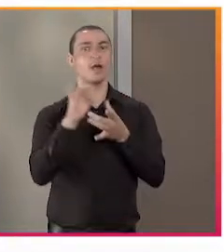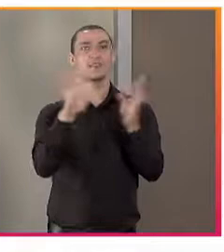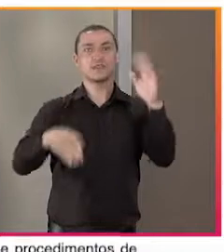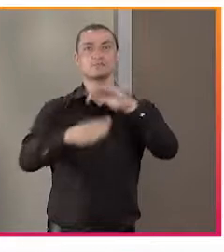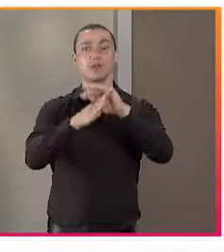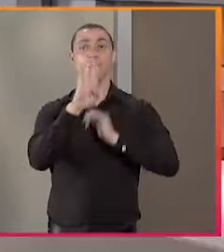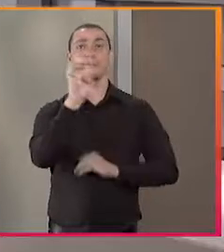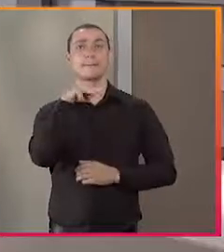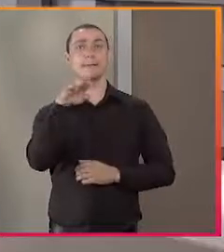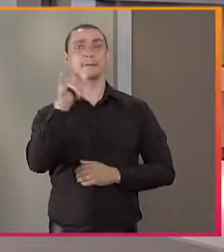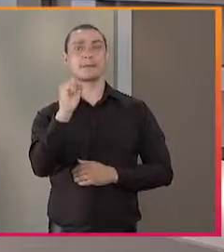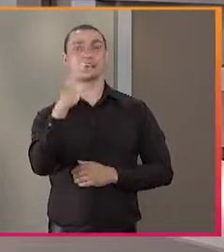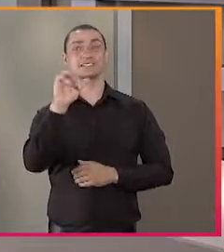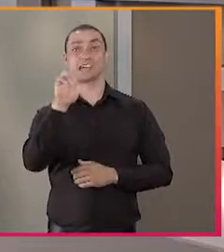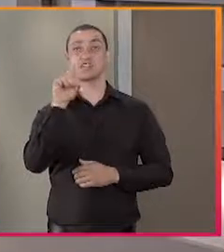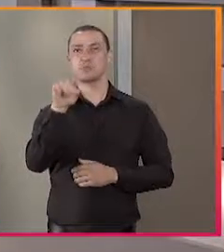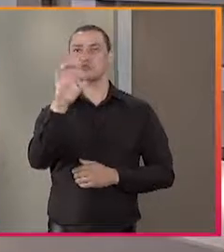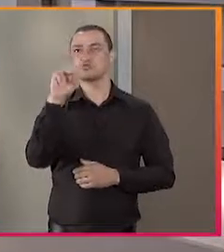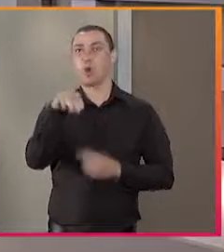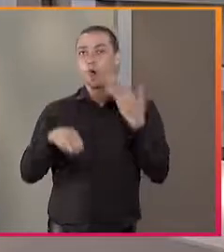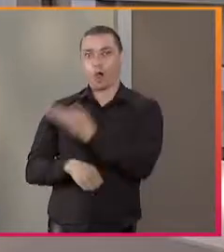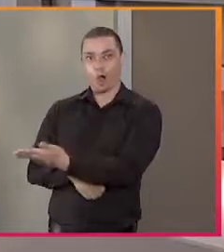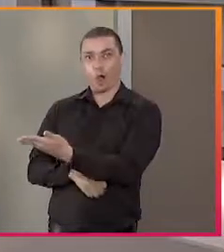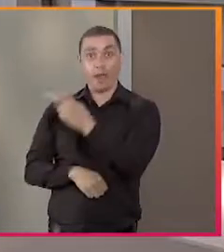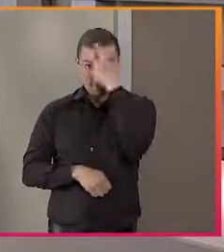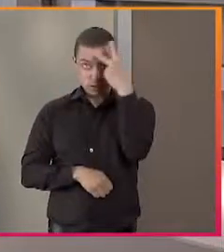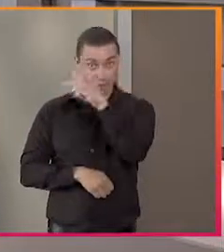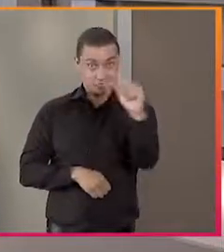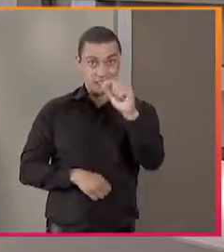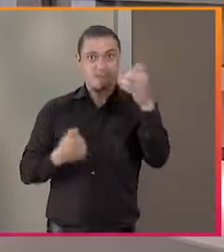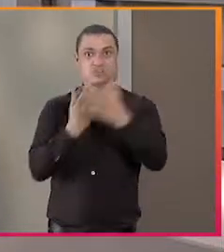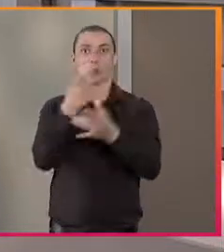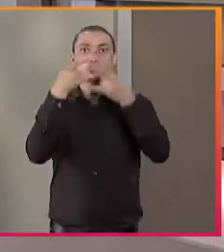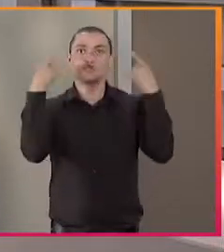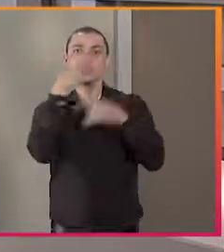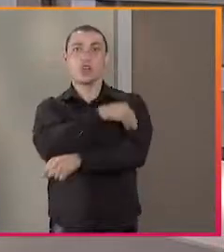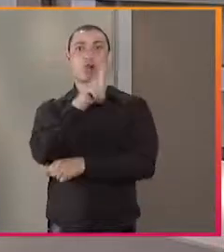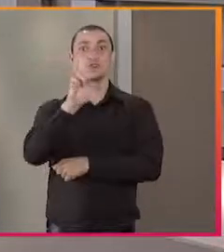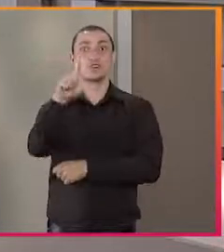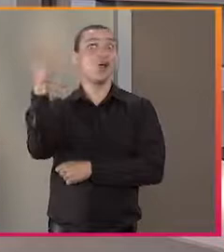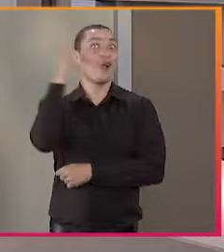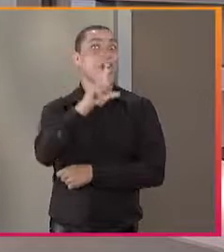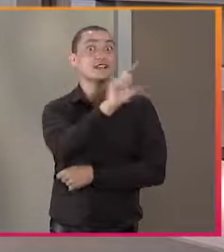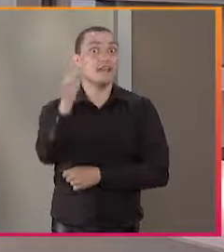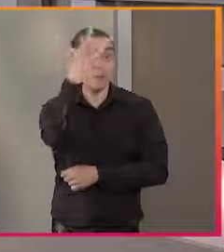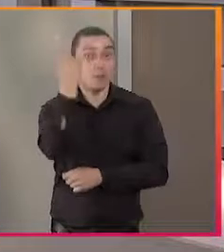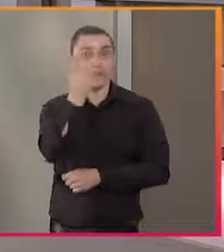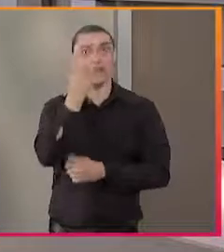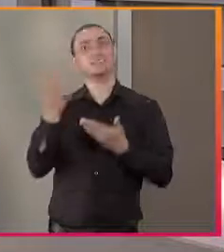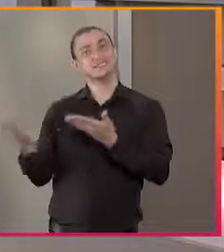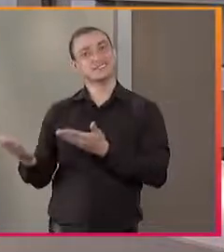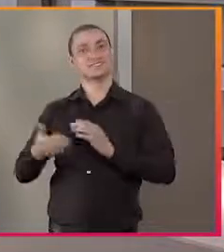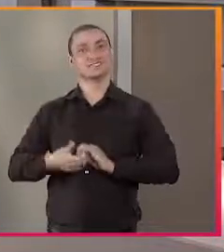horas. Bemmascard.com.br. As 100 primeiras pessoas vão ganhar kit pandemia, Cinco máscaras, mais álcool em gel.